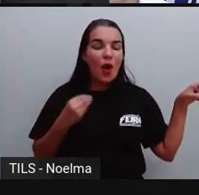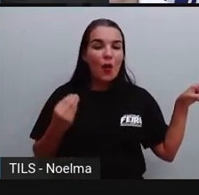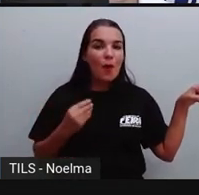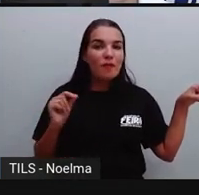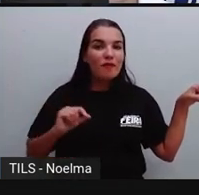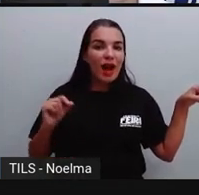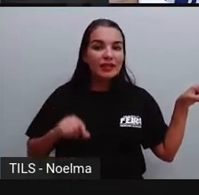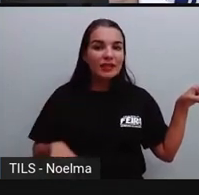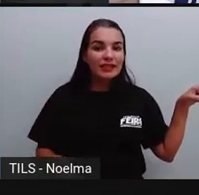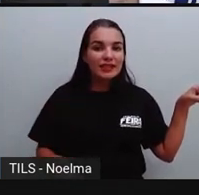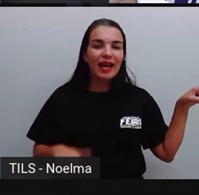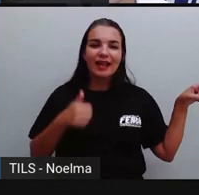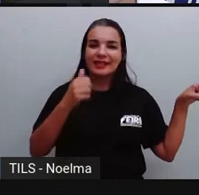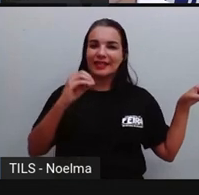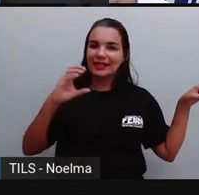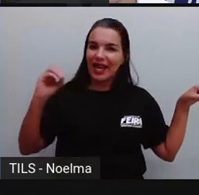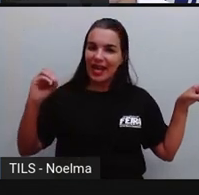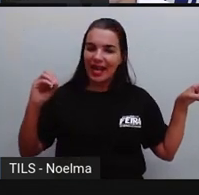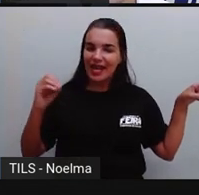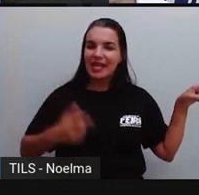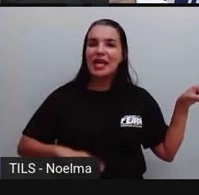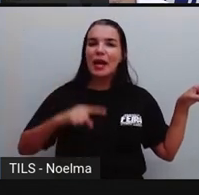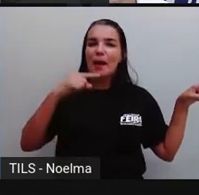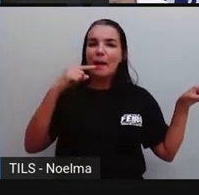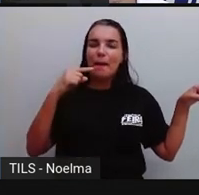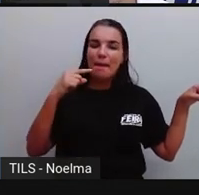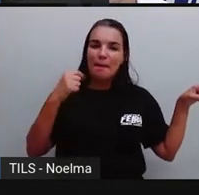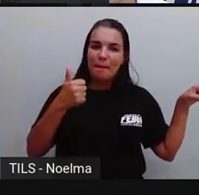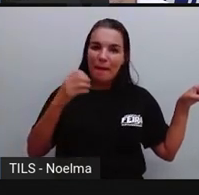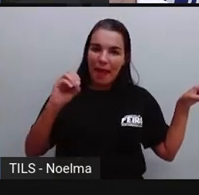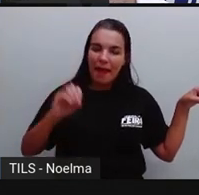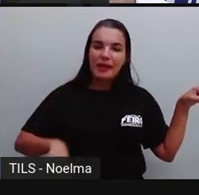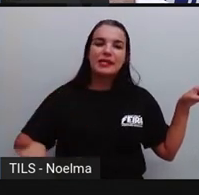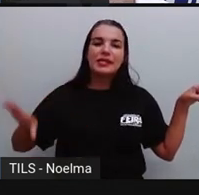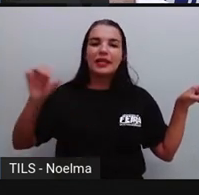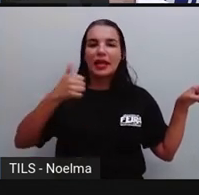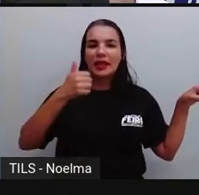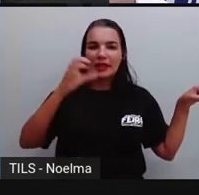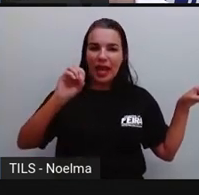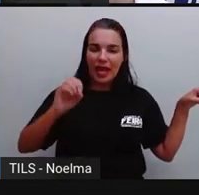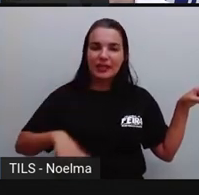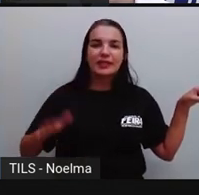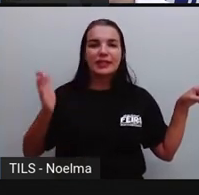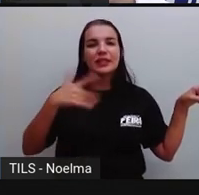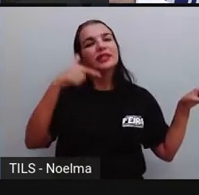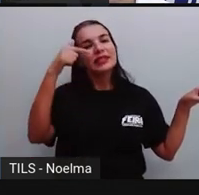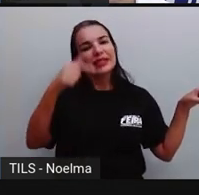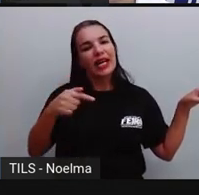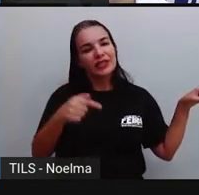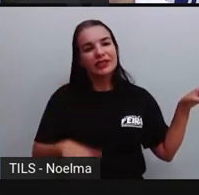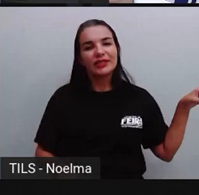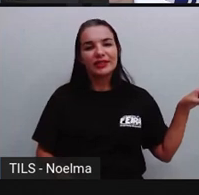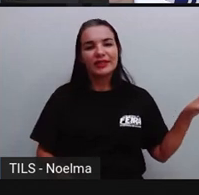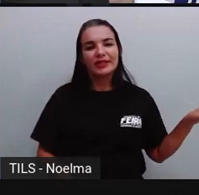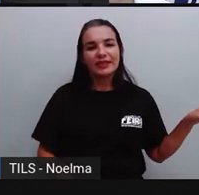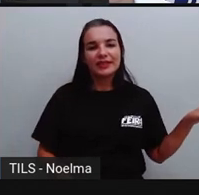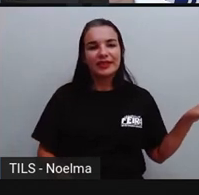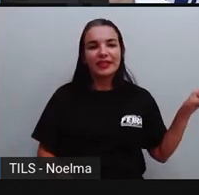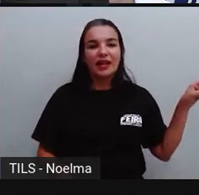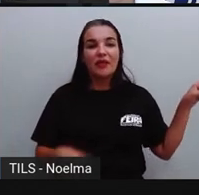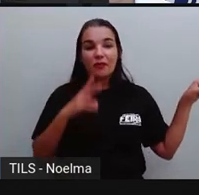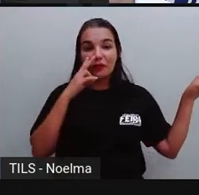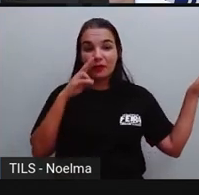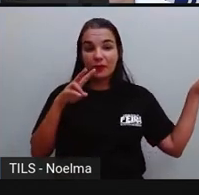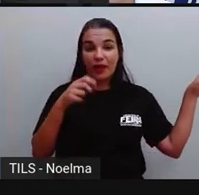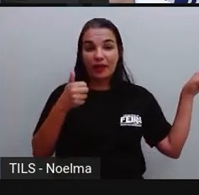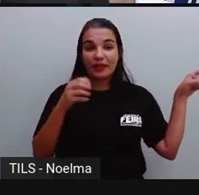que eu vou fazer? 127, ó, a Pró colocou aqui, ó, 100 mais 20. Só que o 20, a Pró dividiu